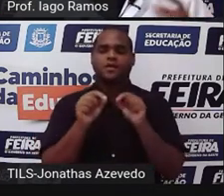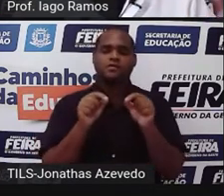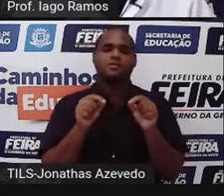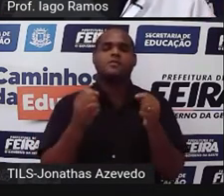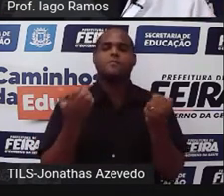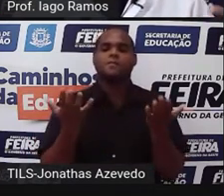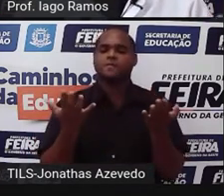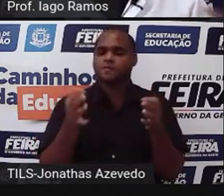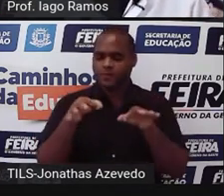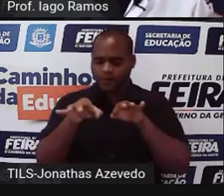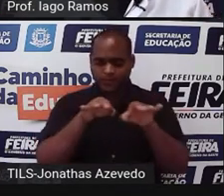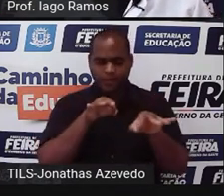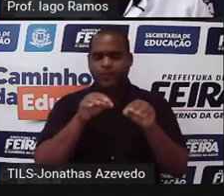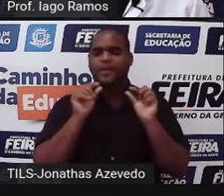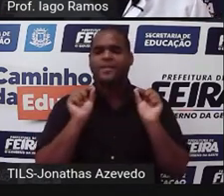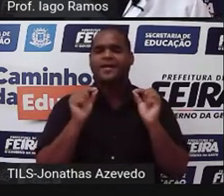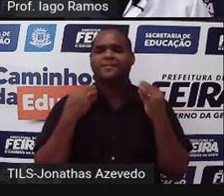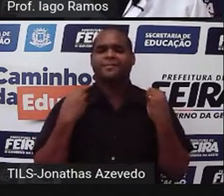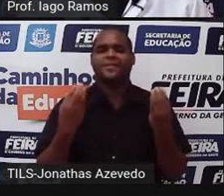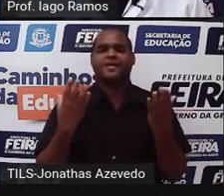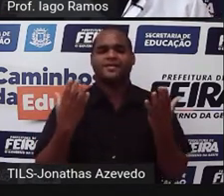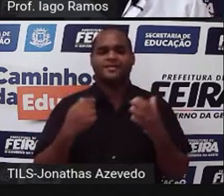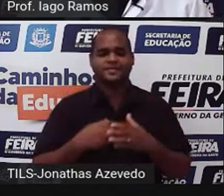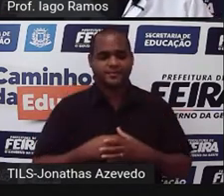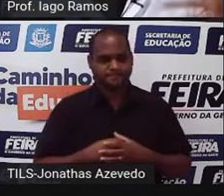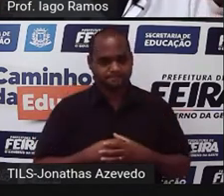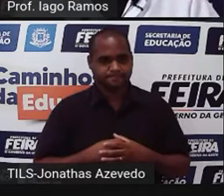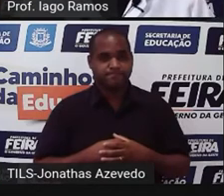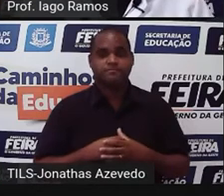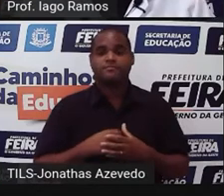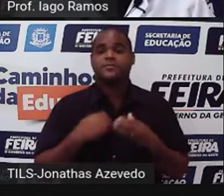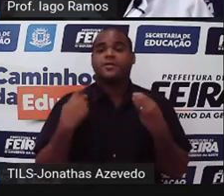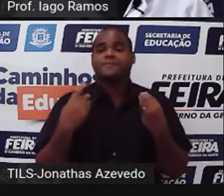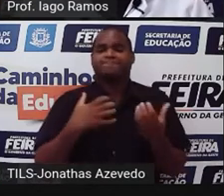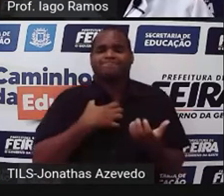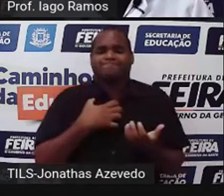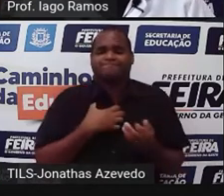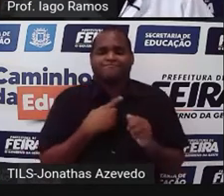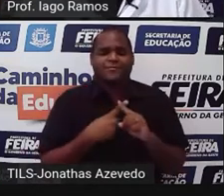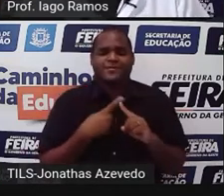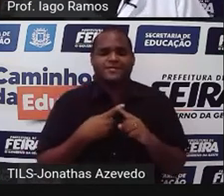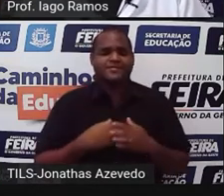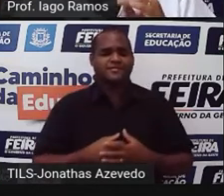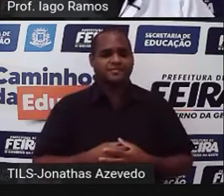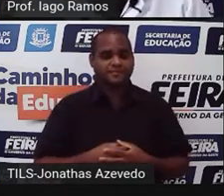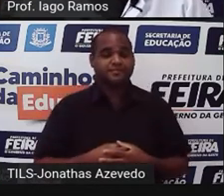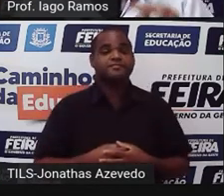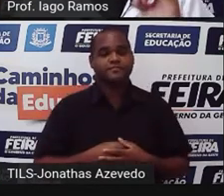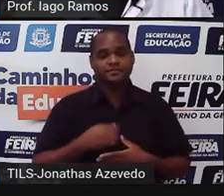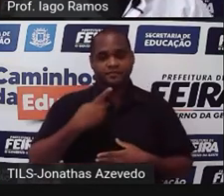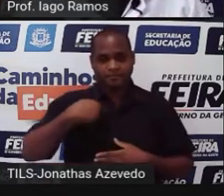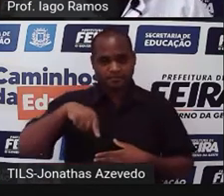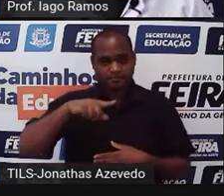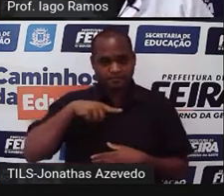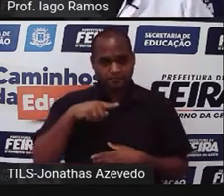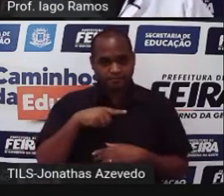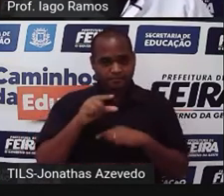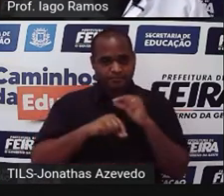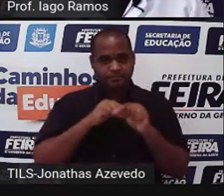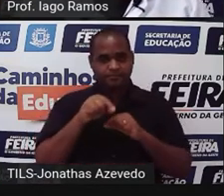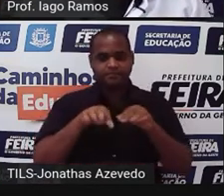Organização na matemática para quê? Qual o sentido disso? Bom, a gente vai